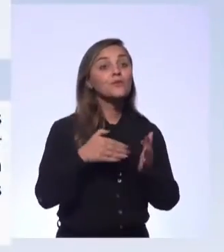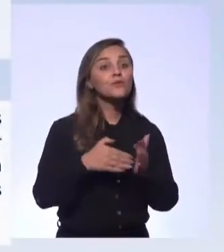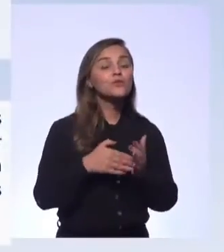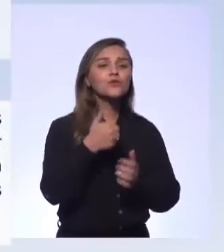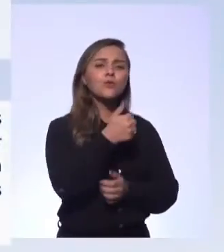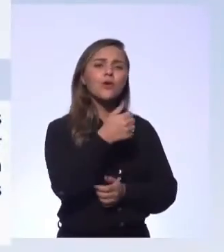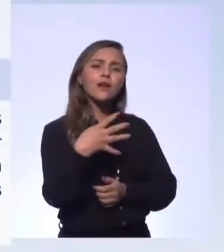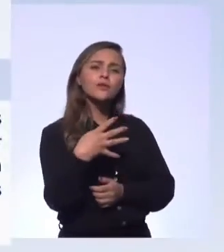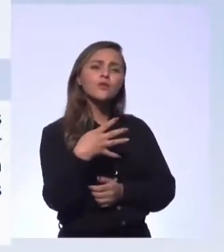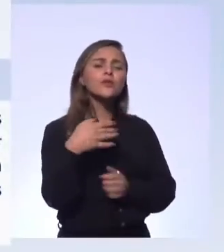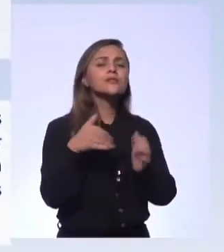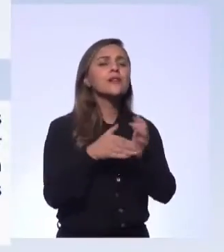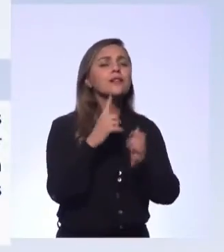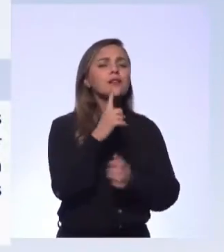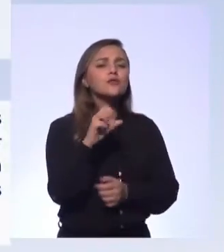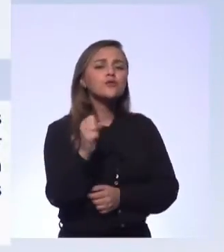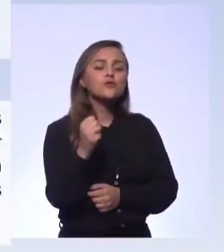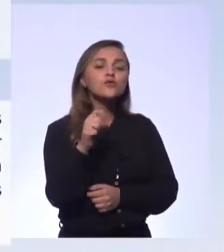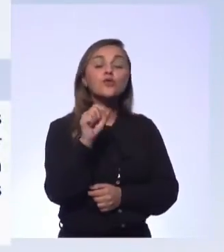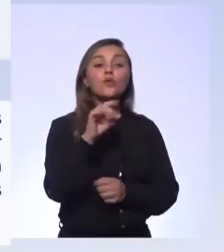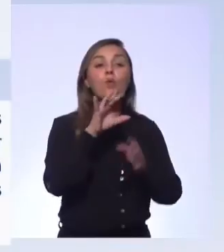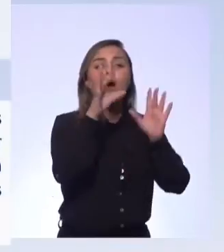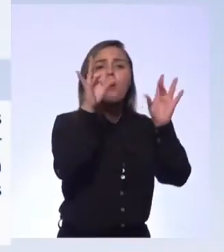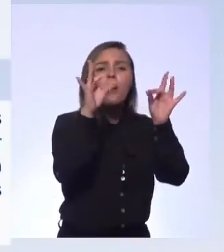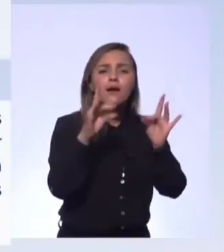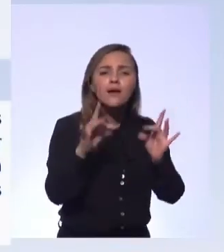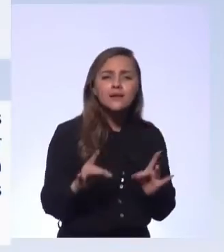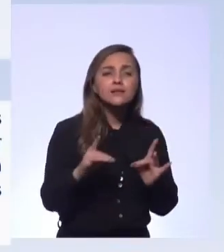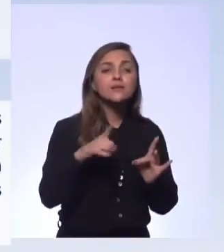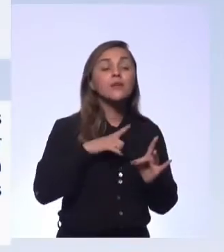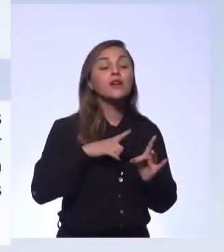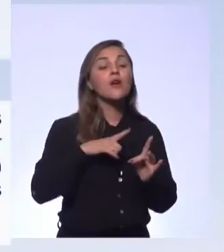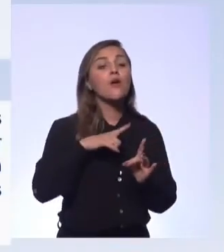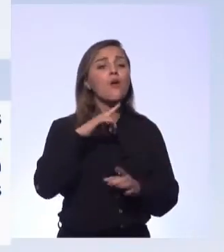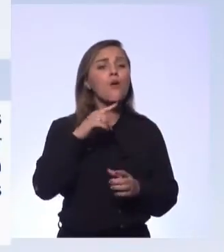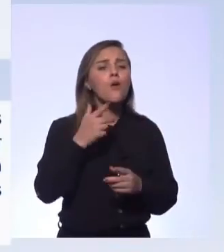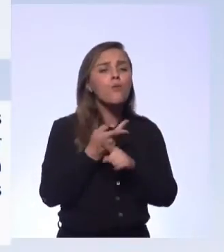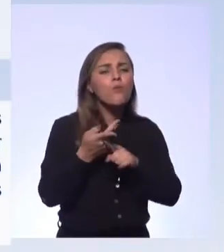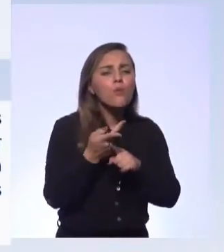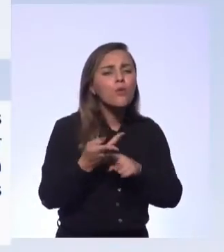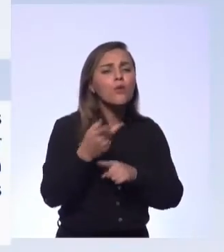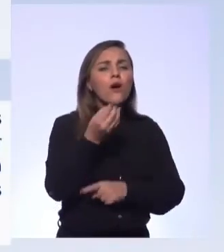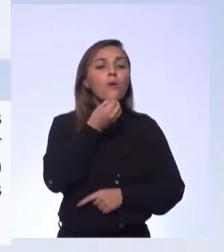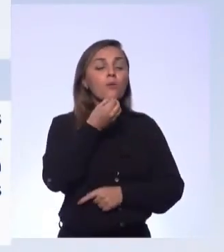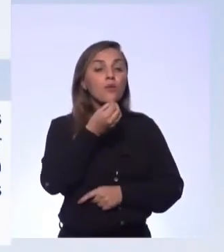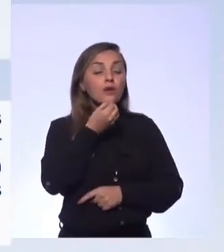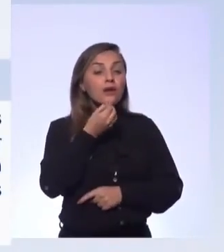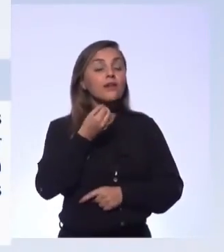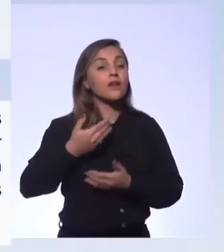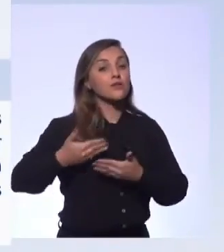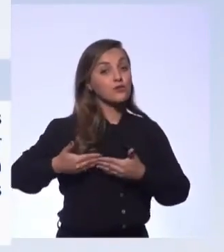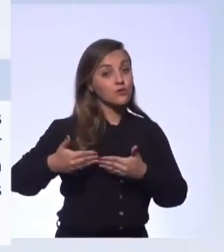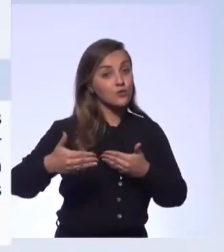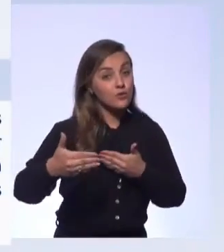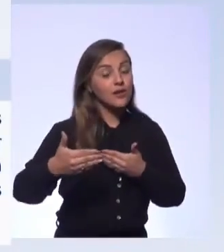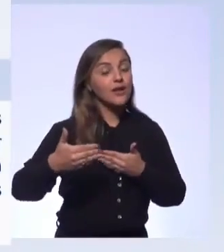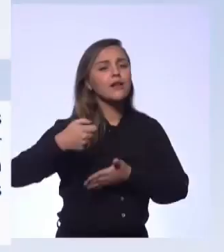14 a 18 são os aspectos relacionados à busca por oportunidade, iniciativa, persistência,